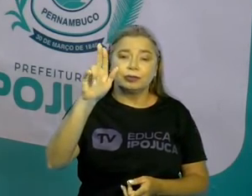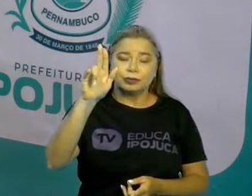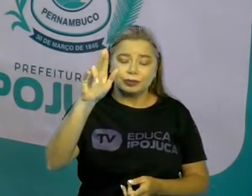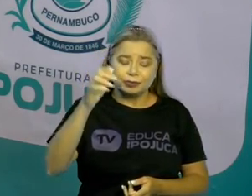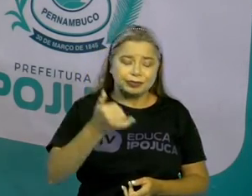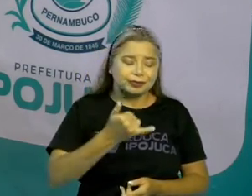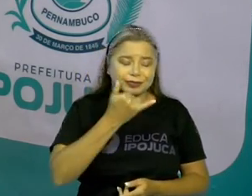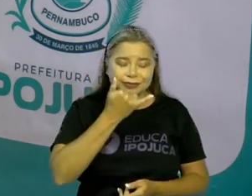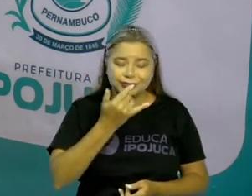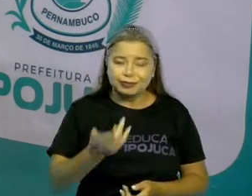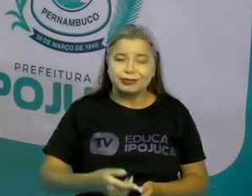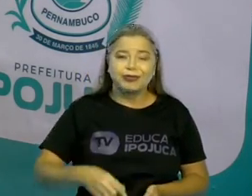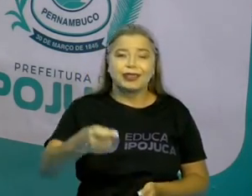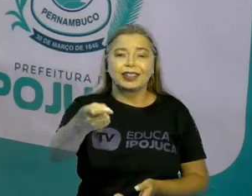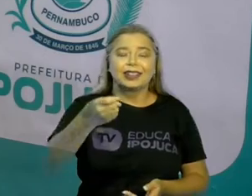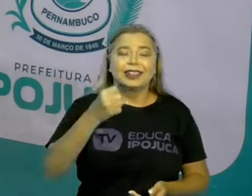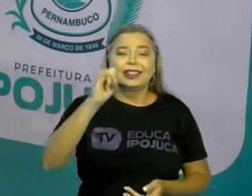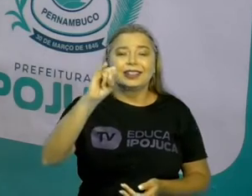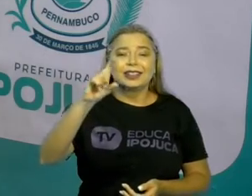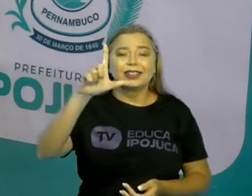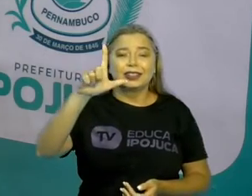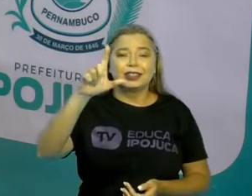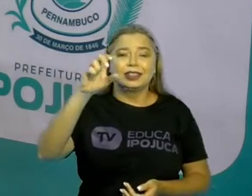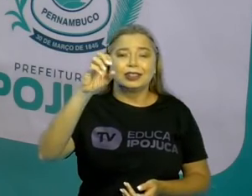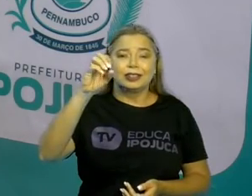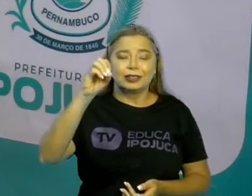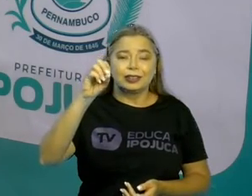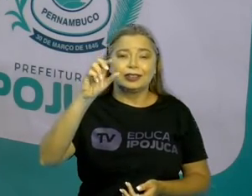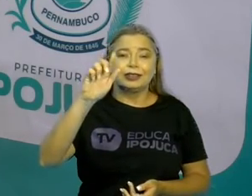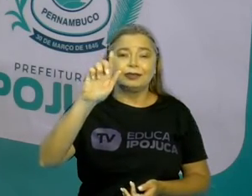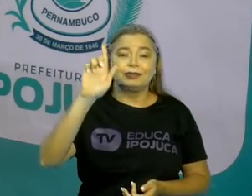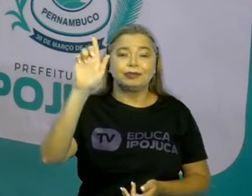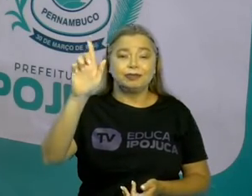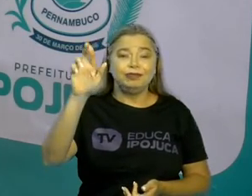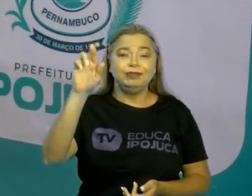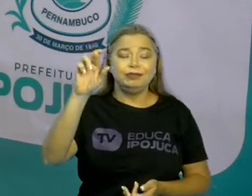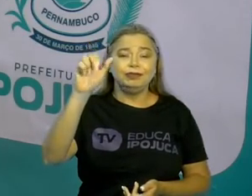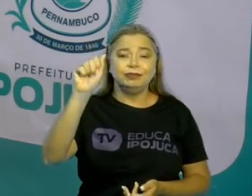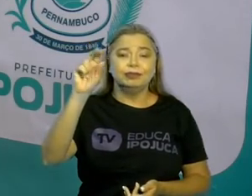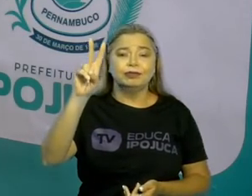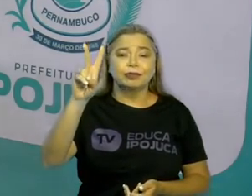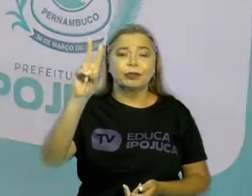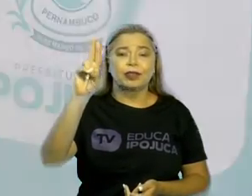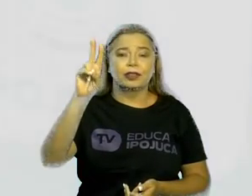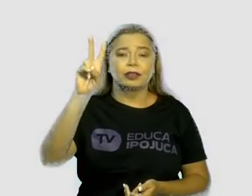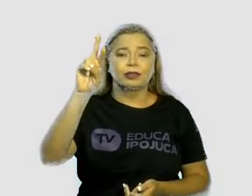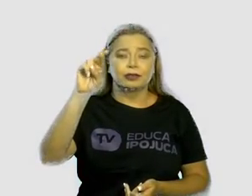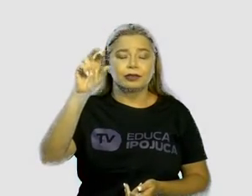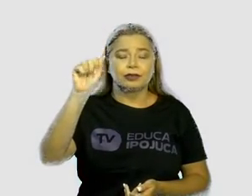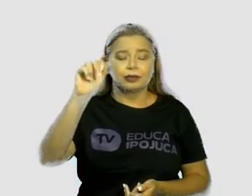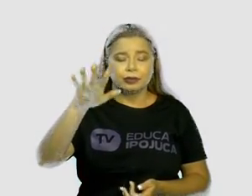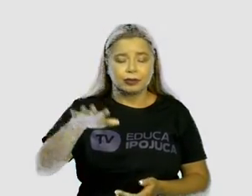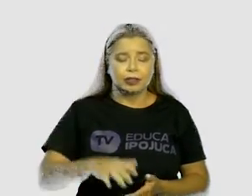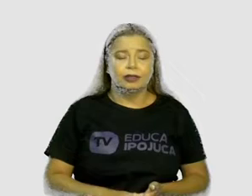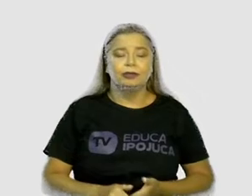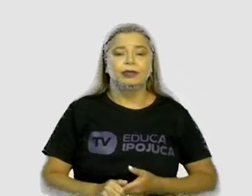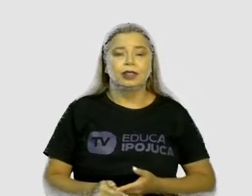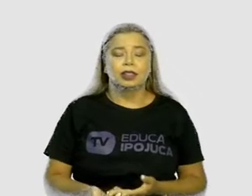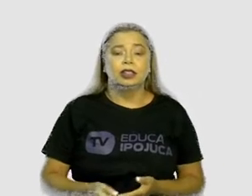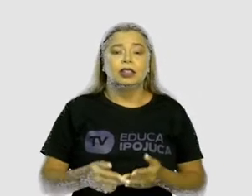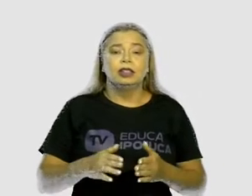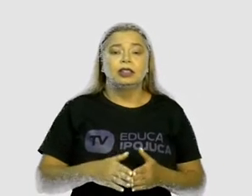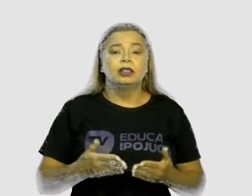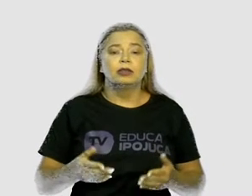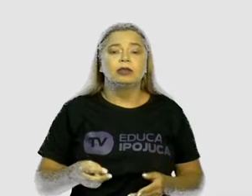composição musical, quanto aqui na xilogravura, vocês podem ver que ambos estão falando sobre